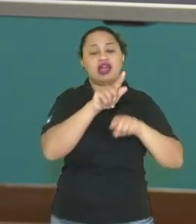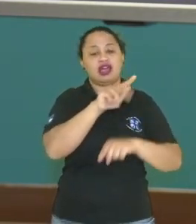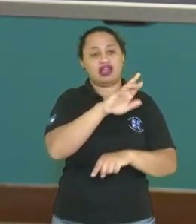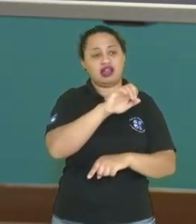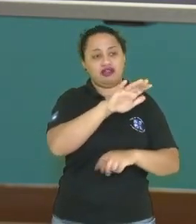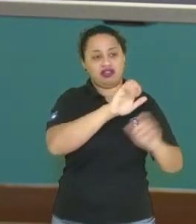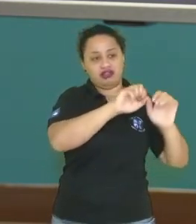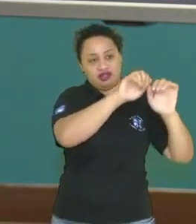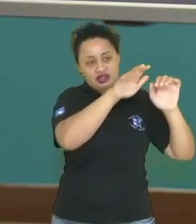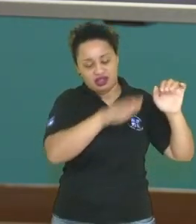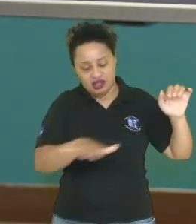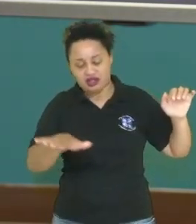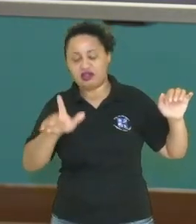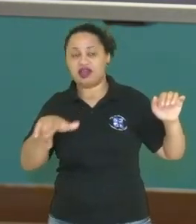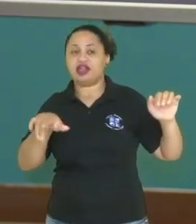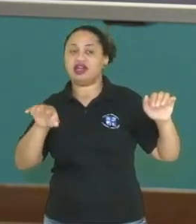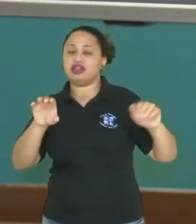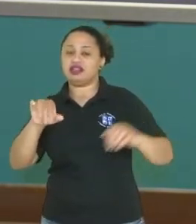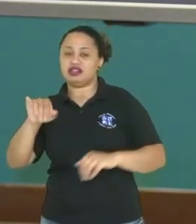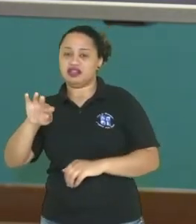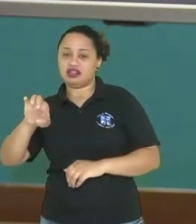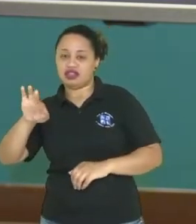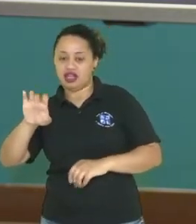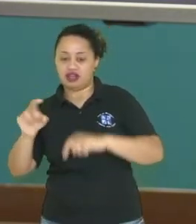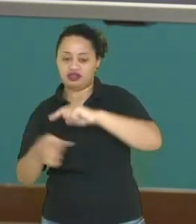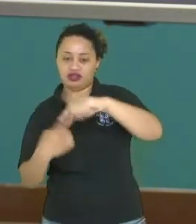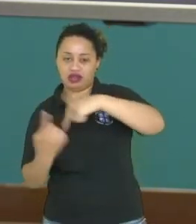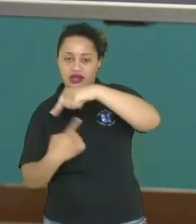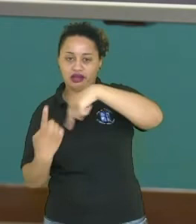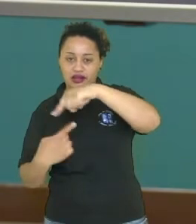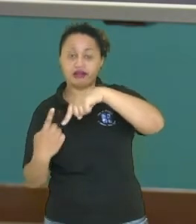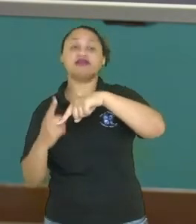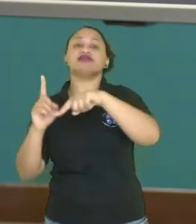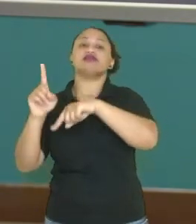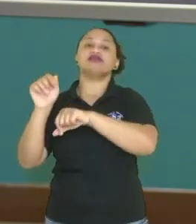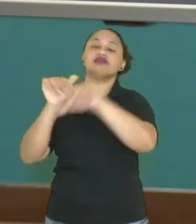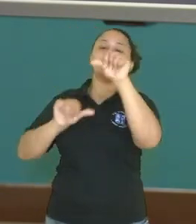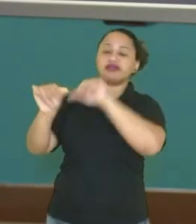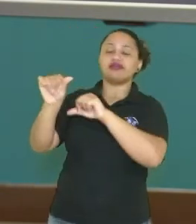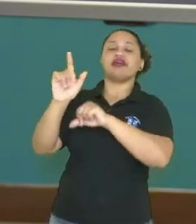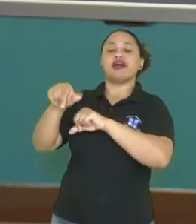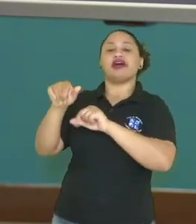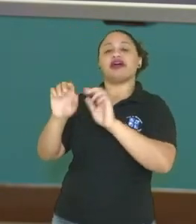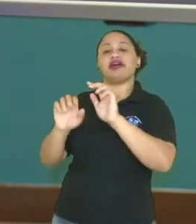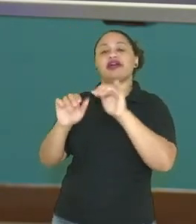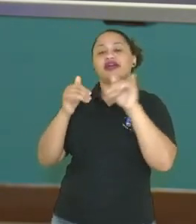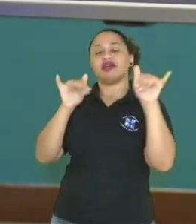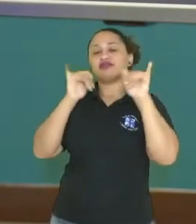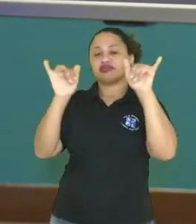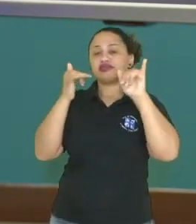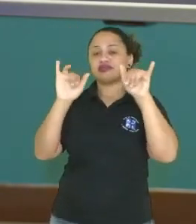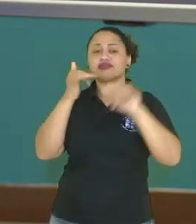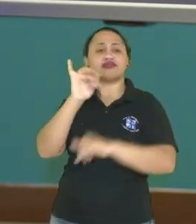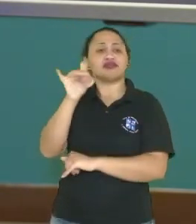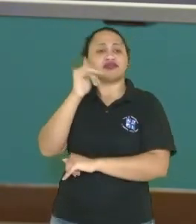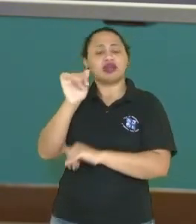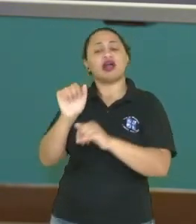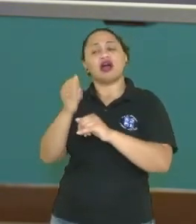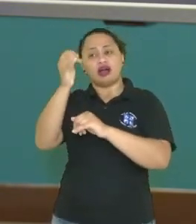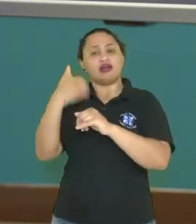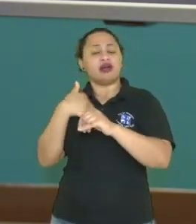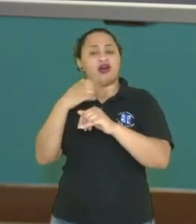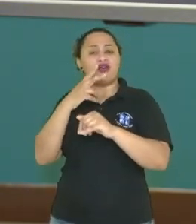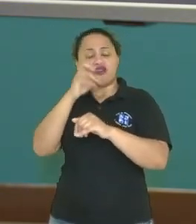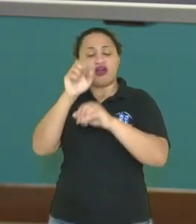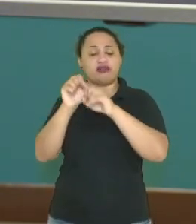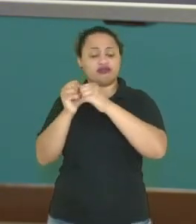energia elétrica. E a partir das linhas de transmissão, de altíssima tensão, elas são direcionadas, encaminhadas para